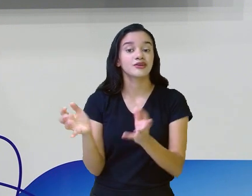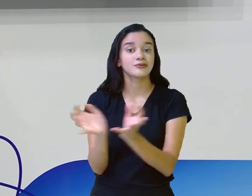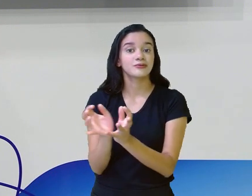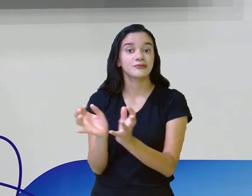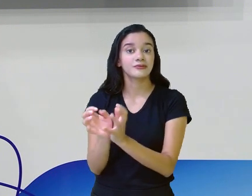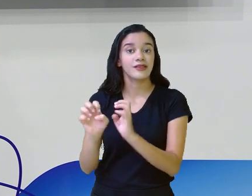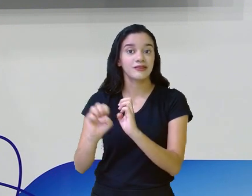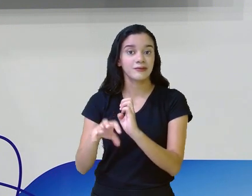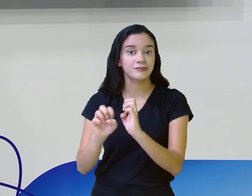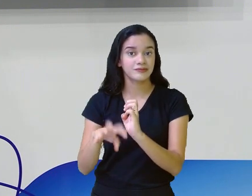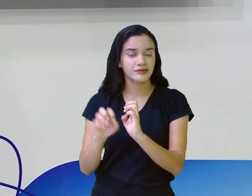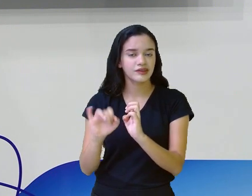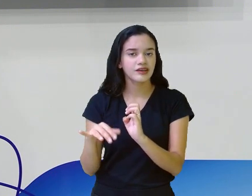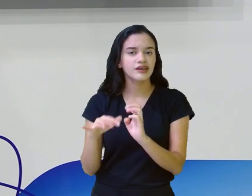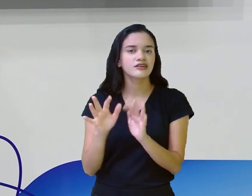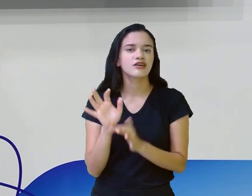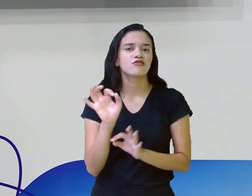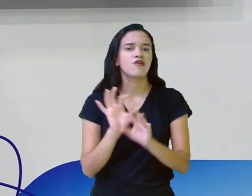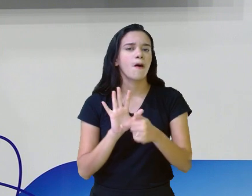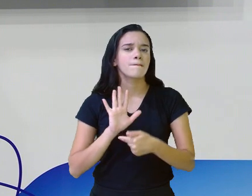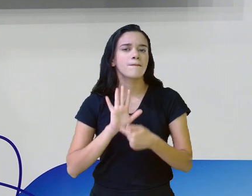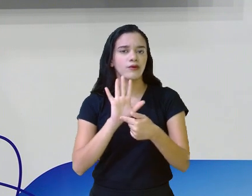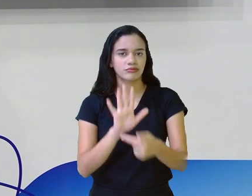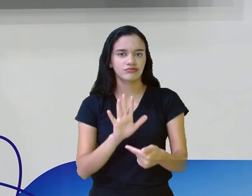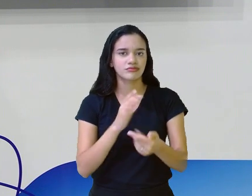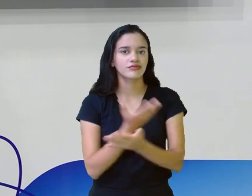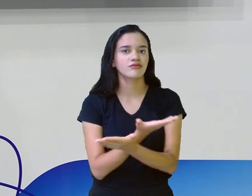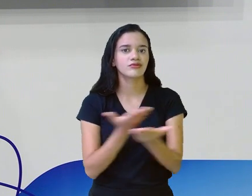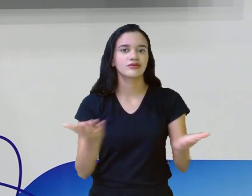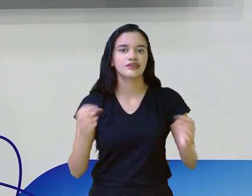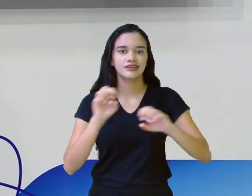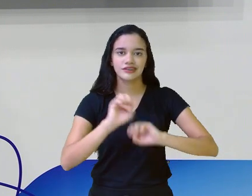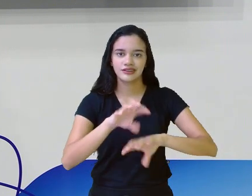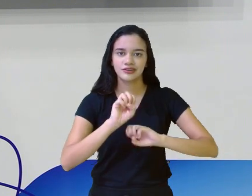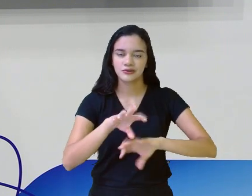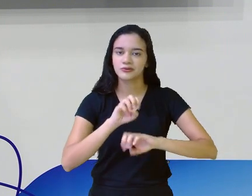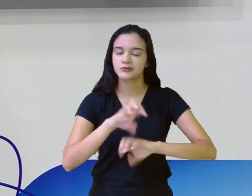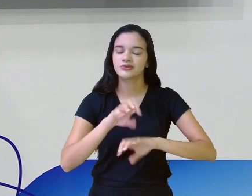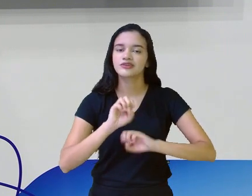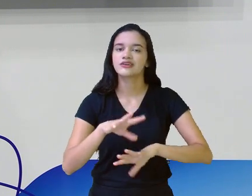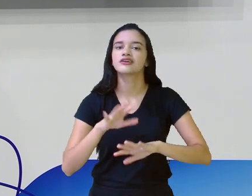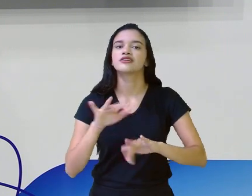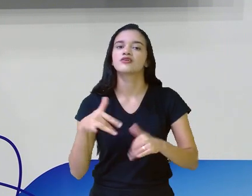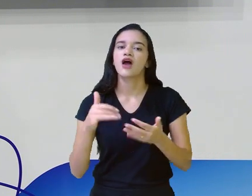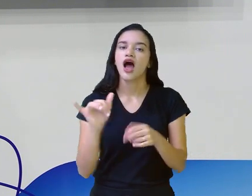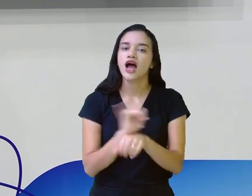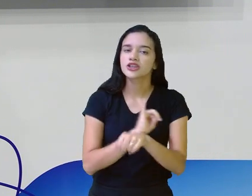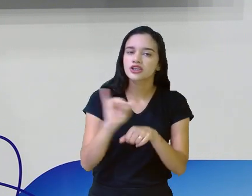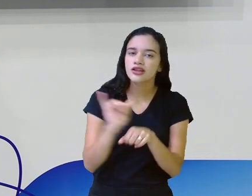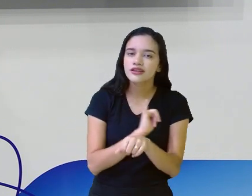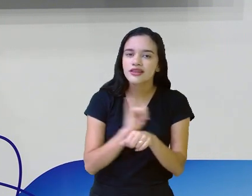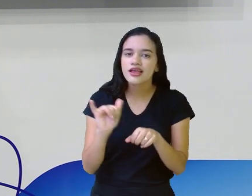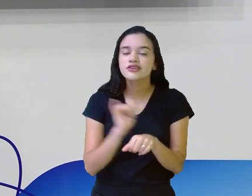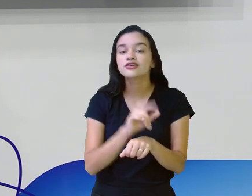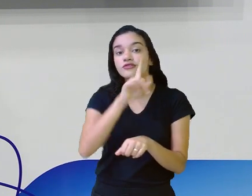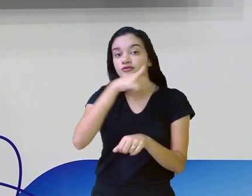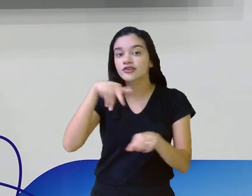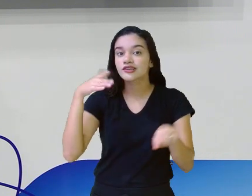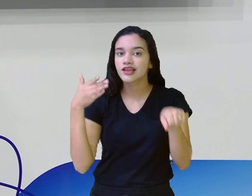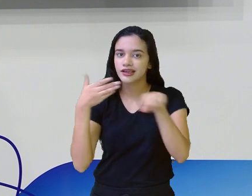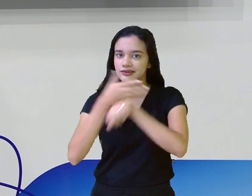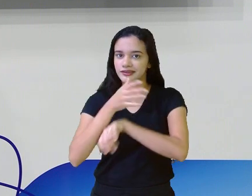Recife, estavam aí mostrando a vocês, ensinando as formas, os caminhos para vocês acessarem,